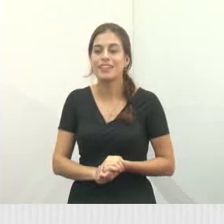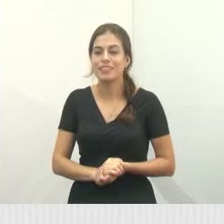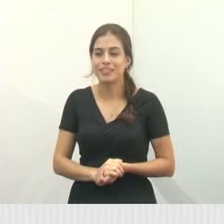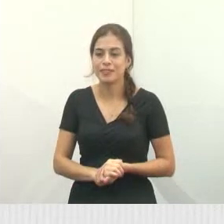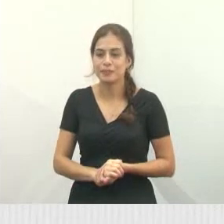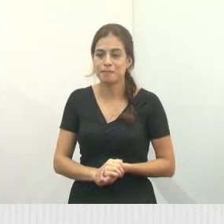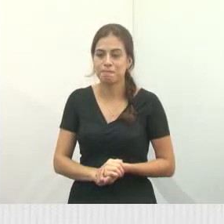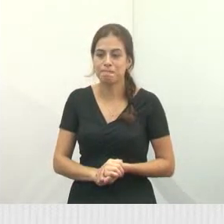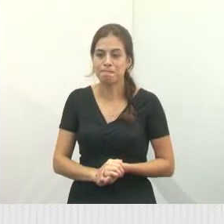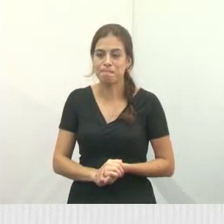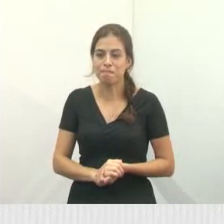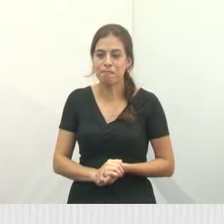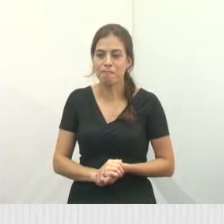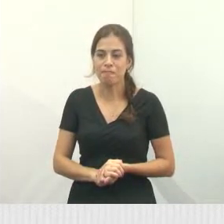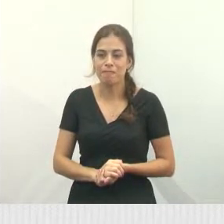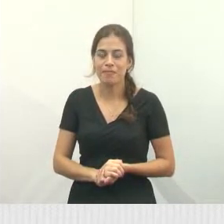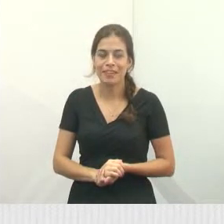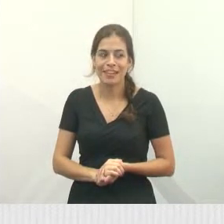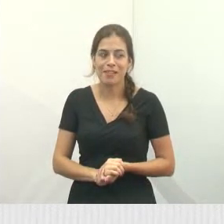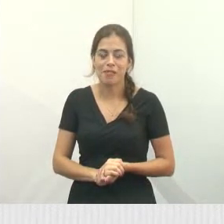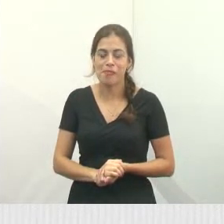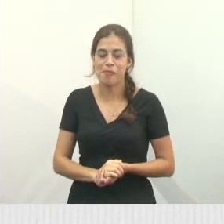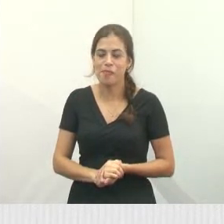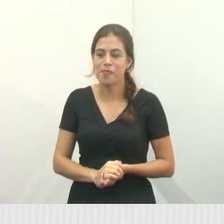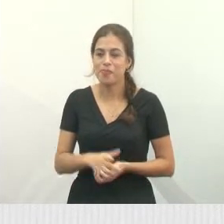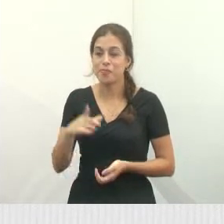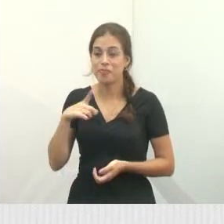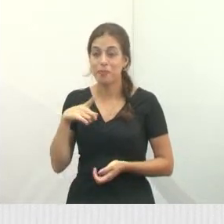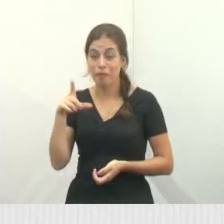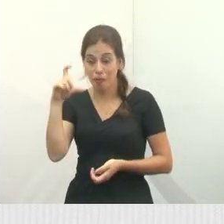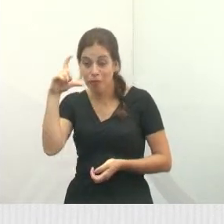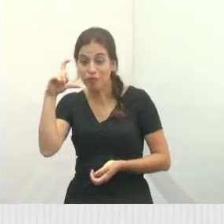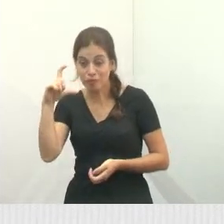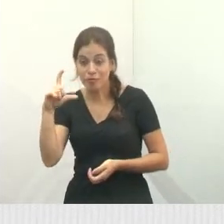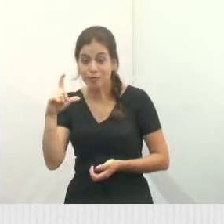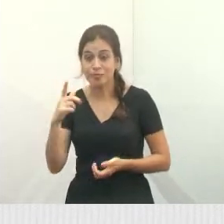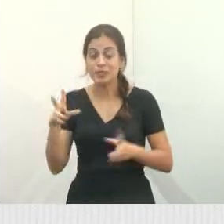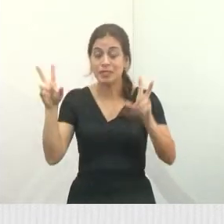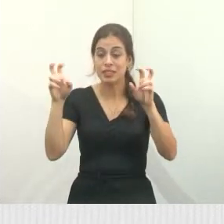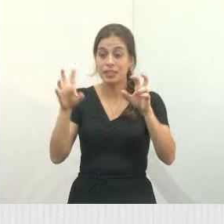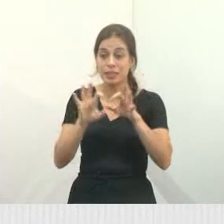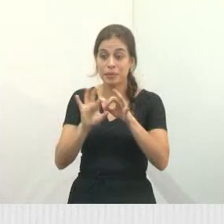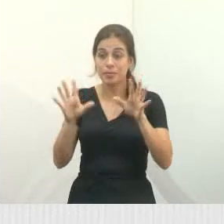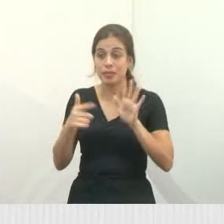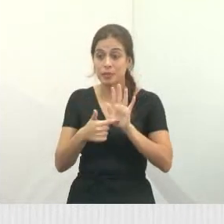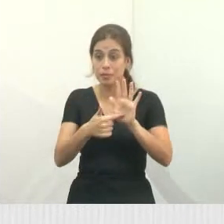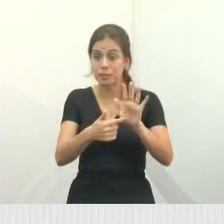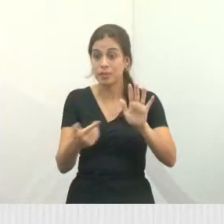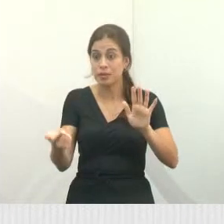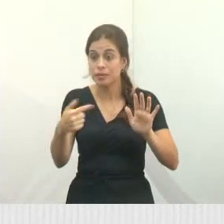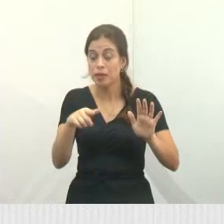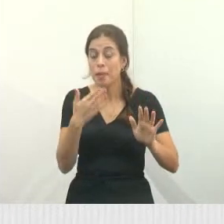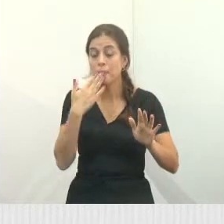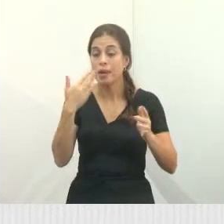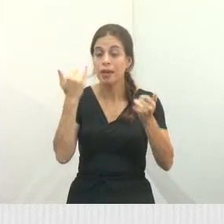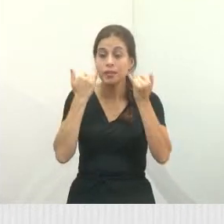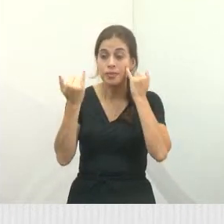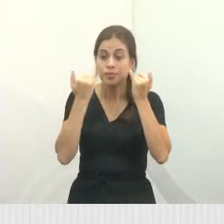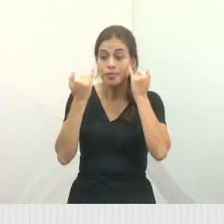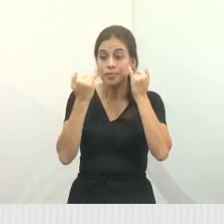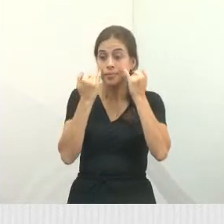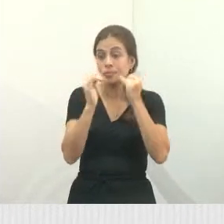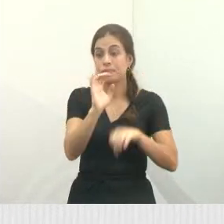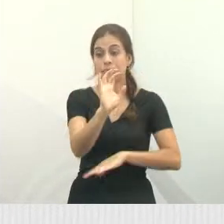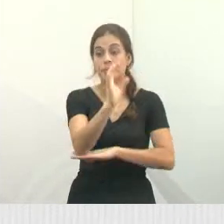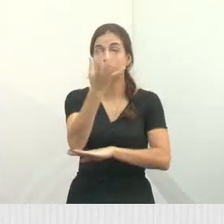Hoje desordem demais, porque eu voltei aqui de novo. Eu tenho fotos que eu vou mostrar para vocês aí no tema livre e vamos fazer aí um pedido de informação ao meio